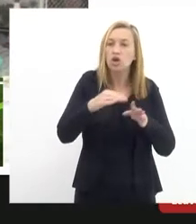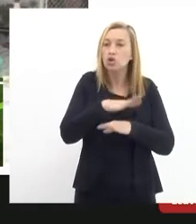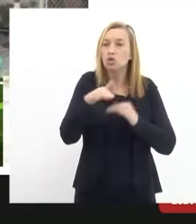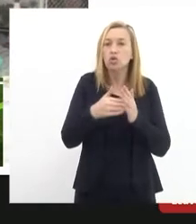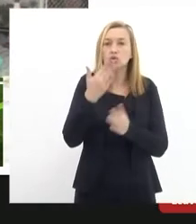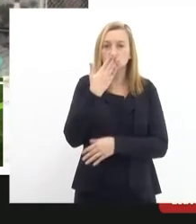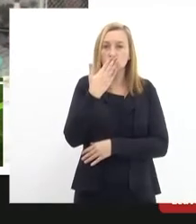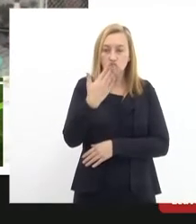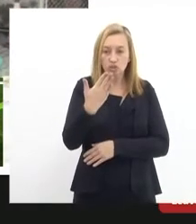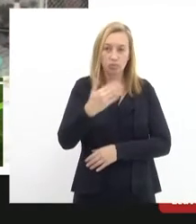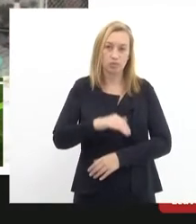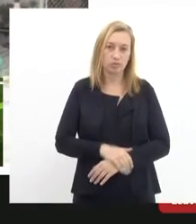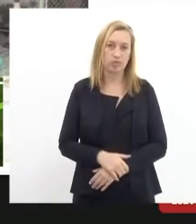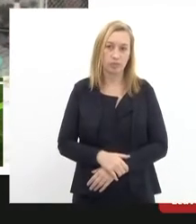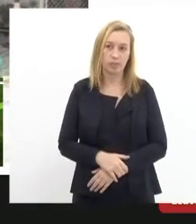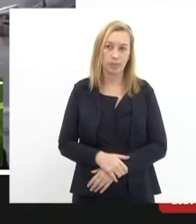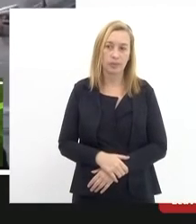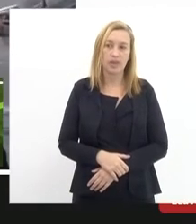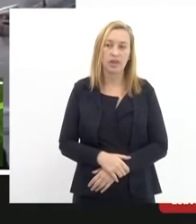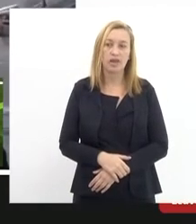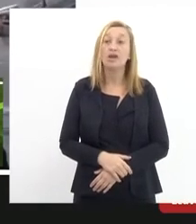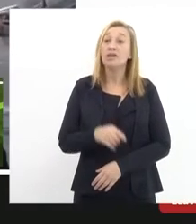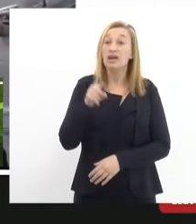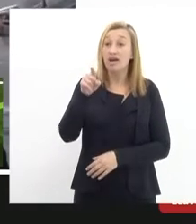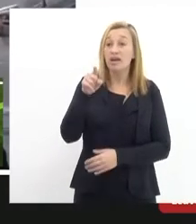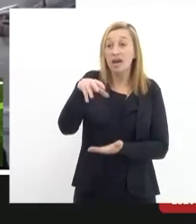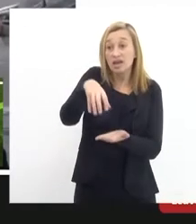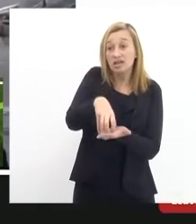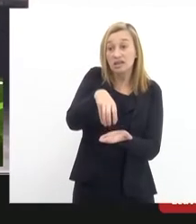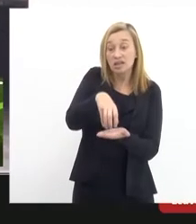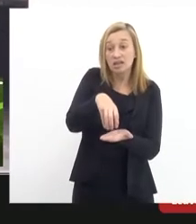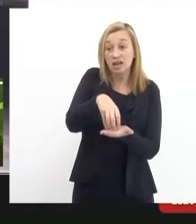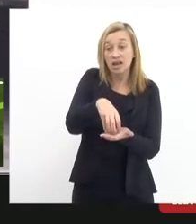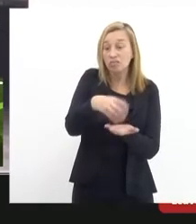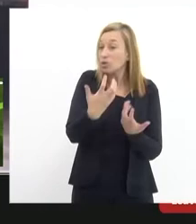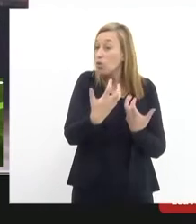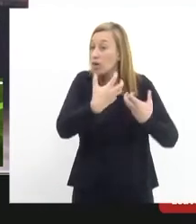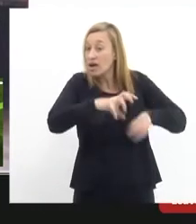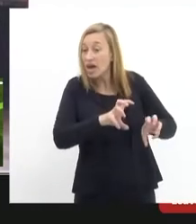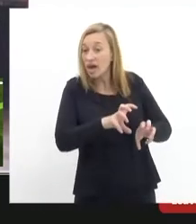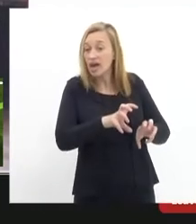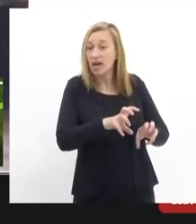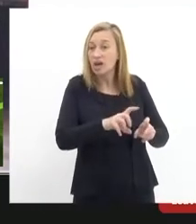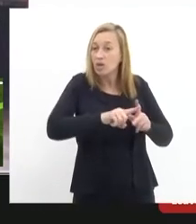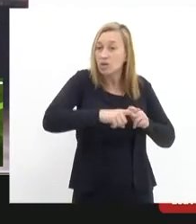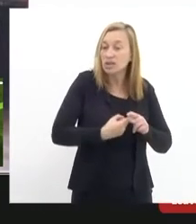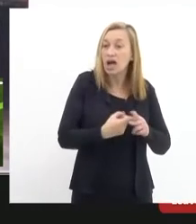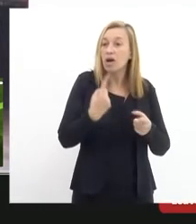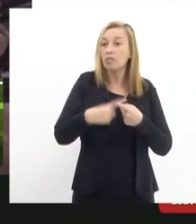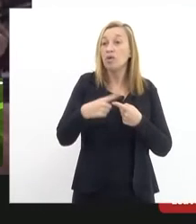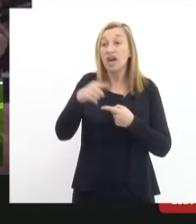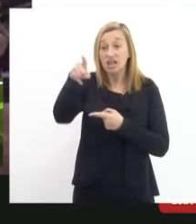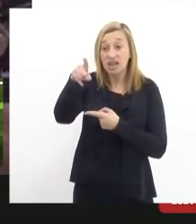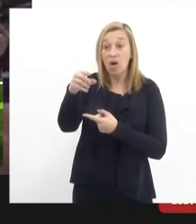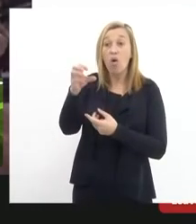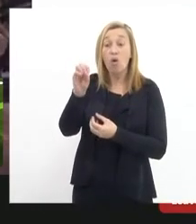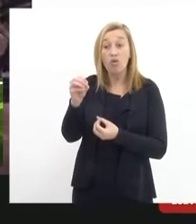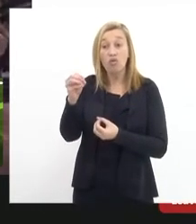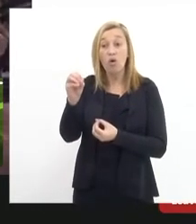em Santos. e aqui a central se recusa a restaurar. Porque essa oficina que vocês estão vendo